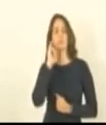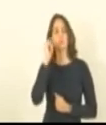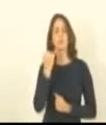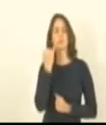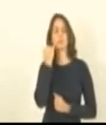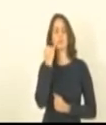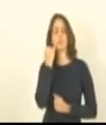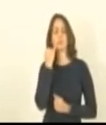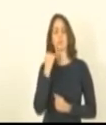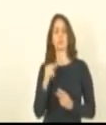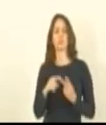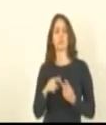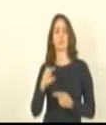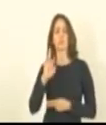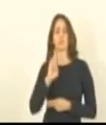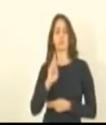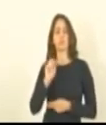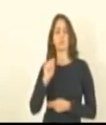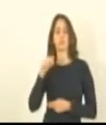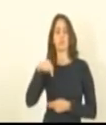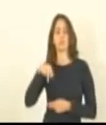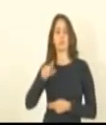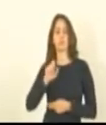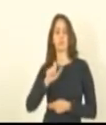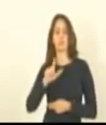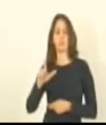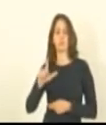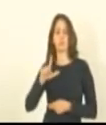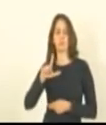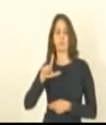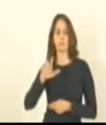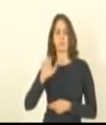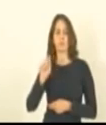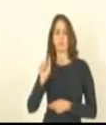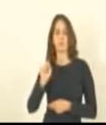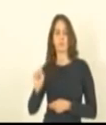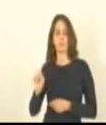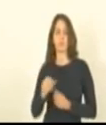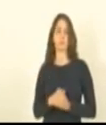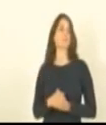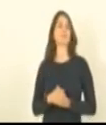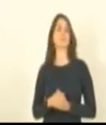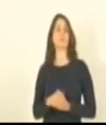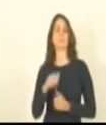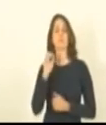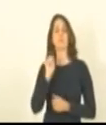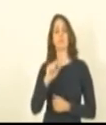Raquel sim Lucas Caramuça sim Alcântaro Filho